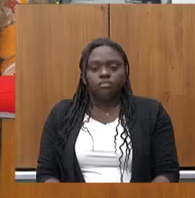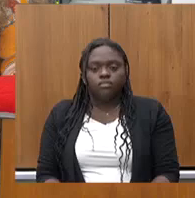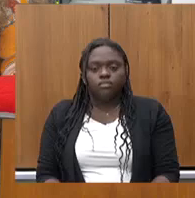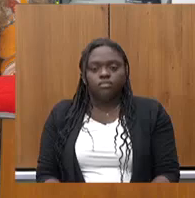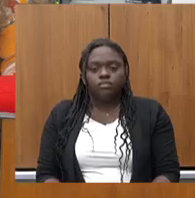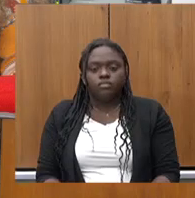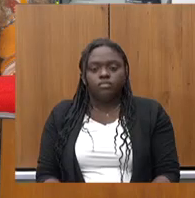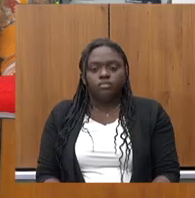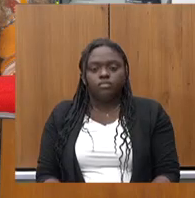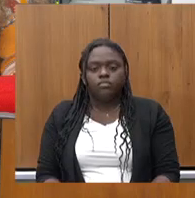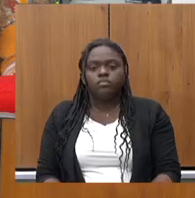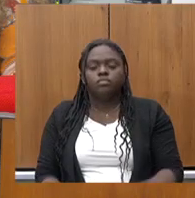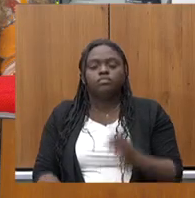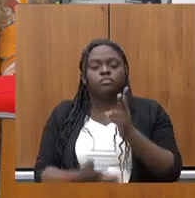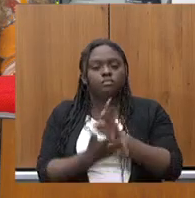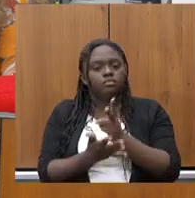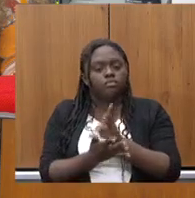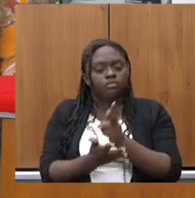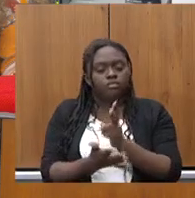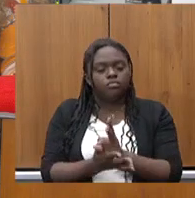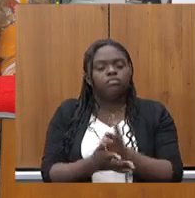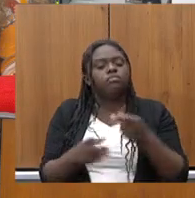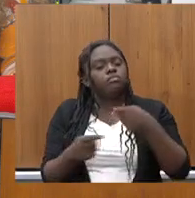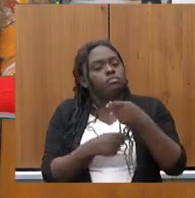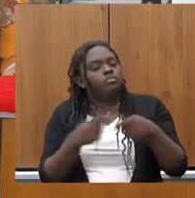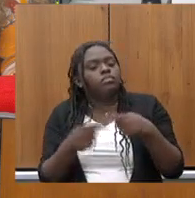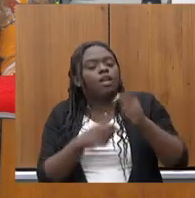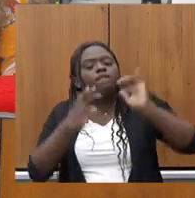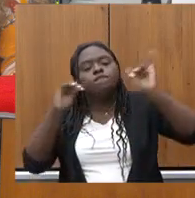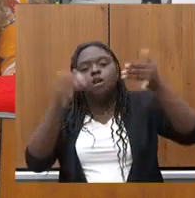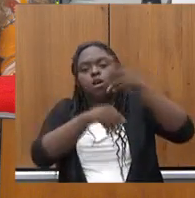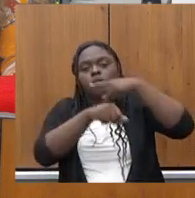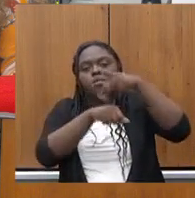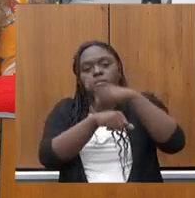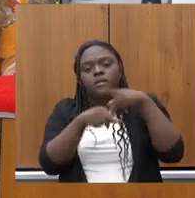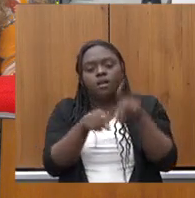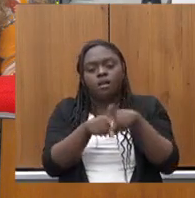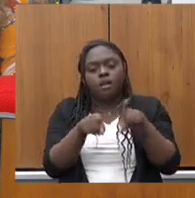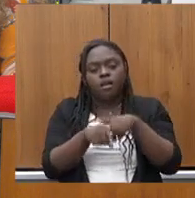Negócios internacionais também tivemos um grande salto.